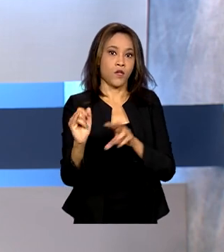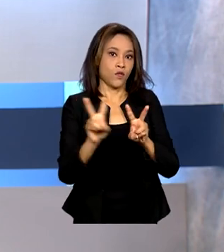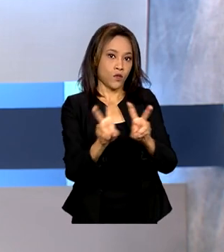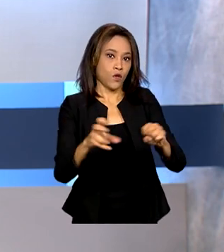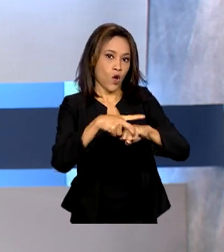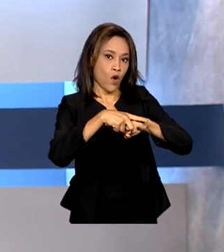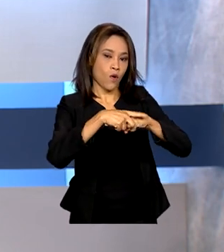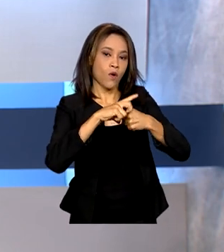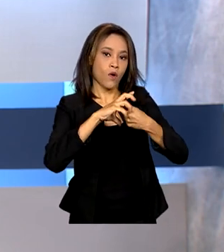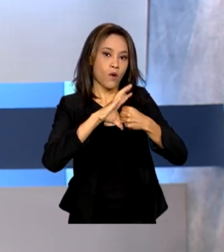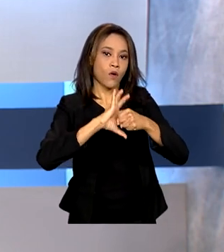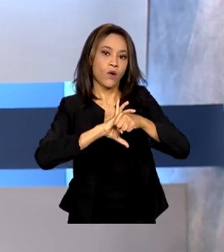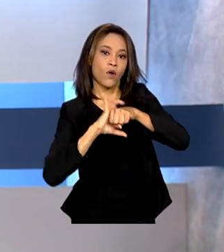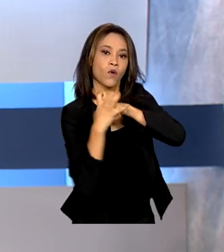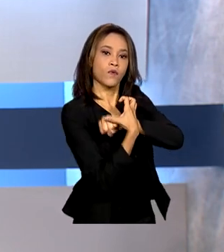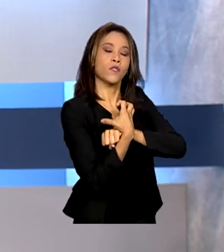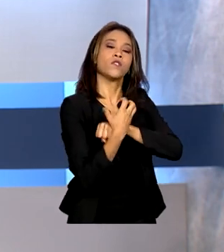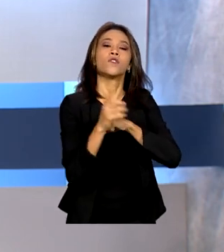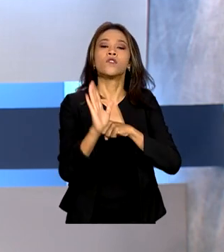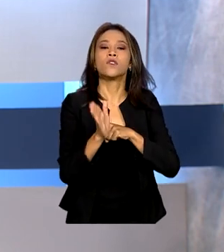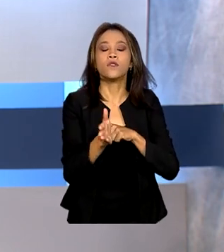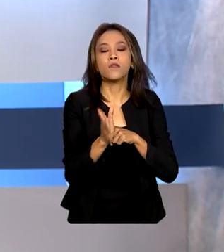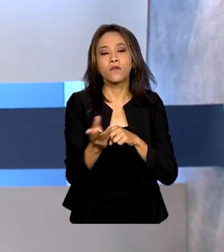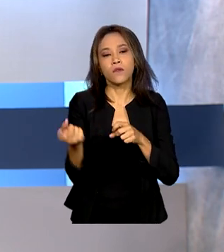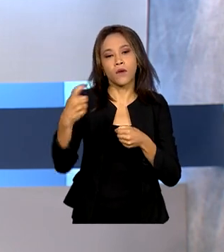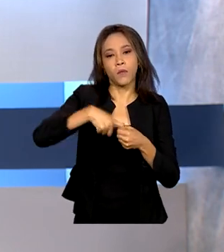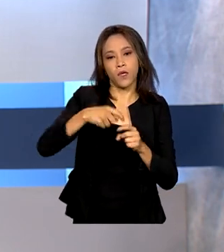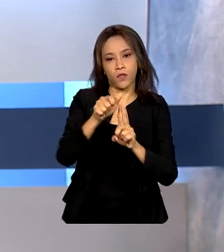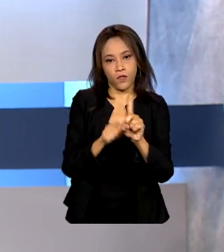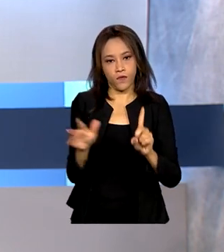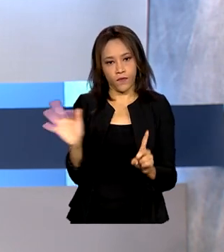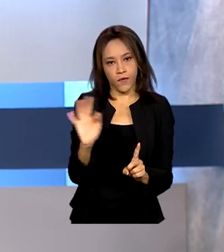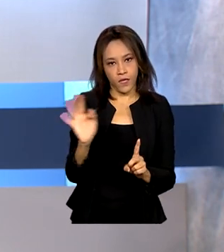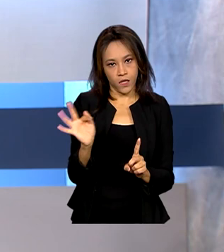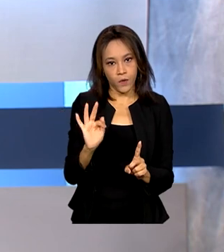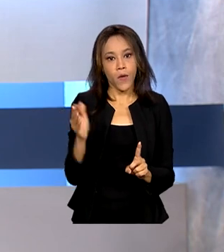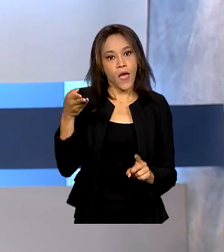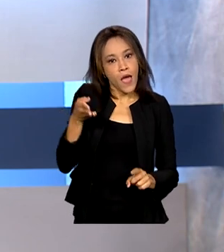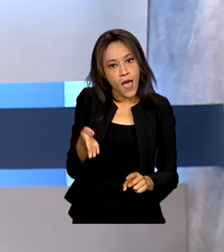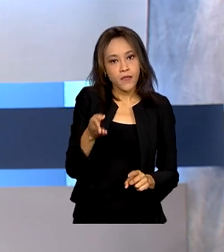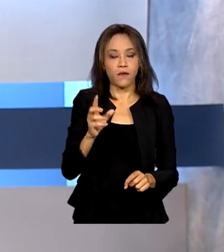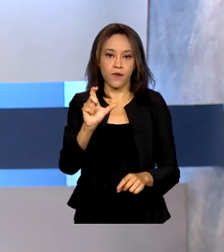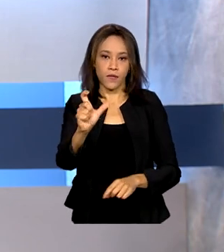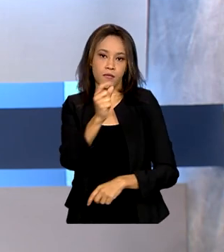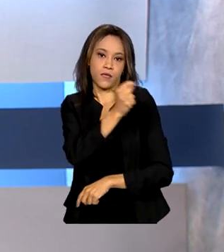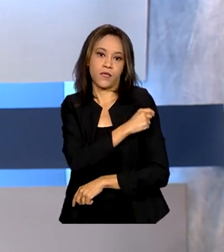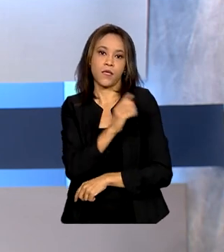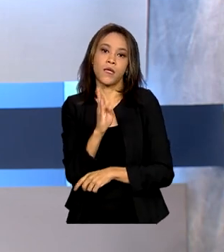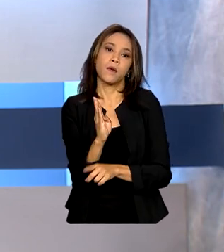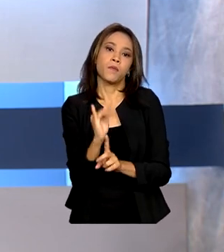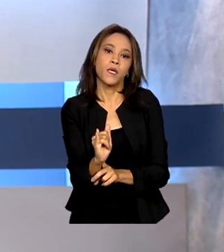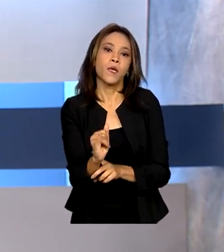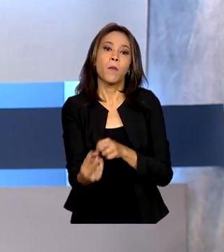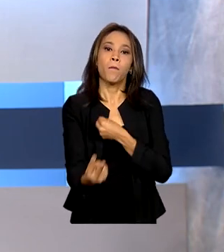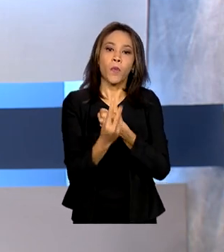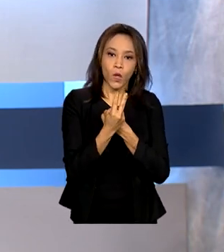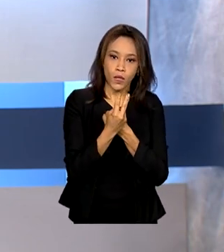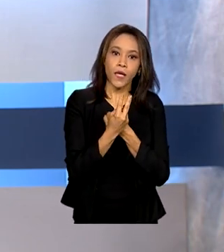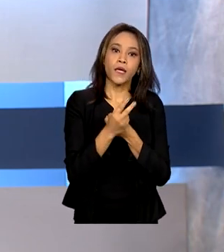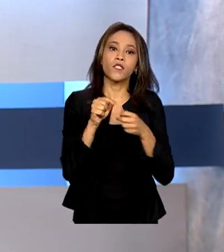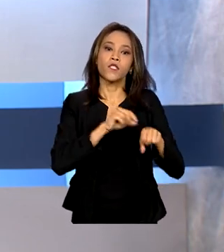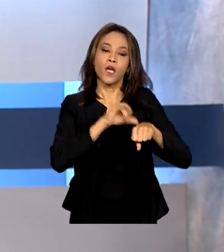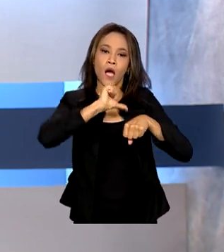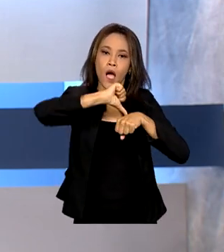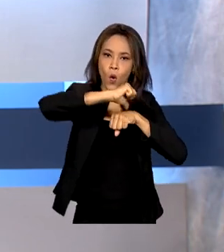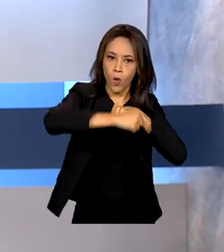fevereiro com o retorno do Movimento Nacional pela Vacinação. As vacinas bivalentes protegem contra o vírus original, a